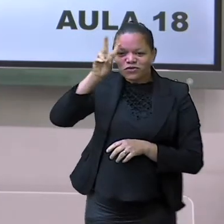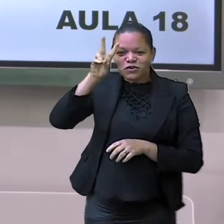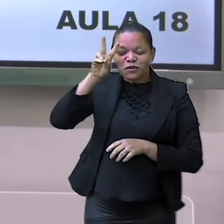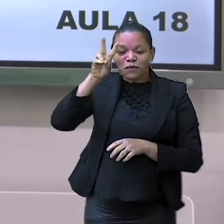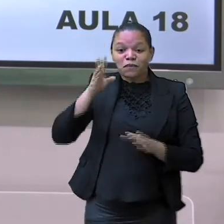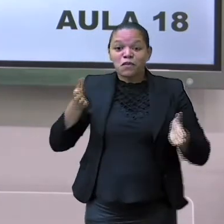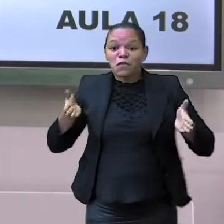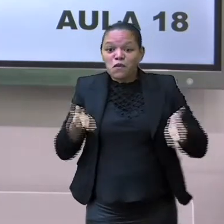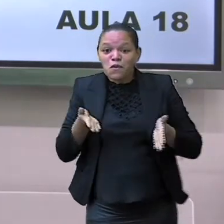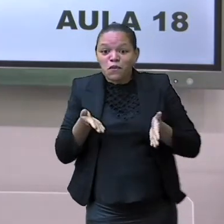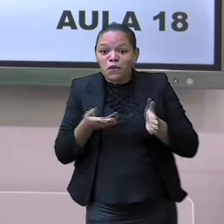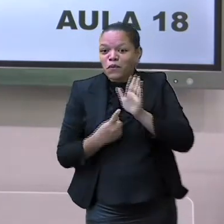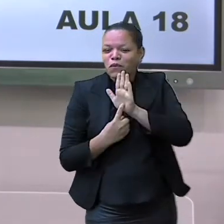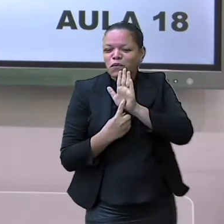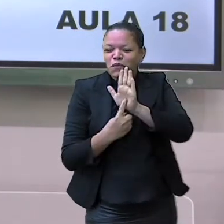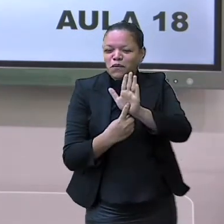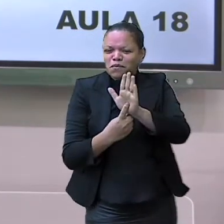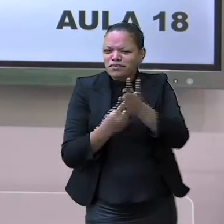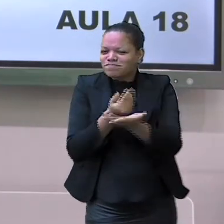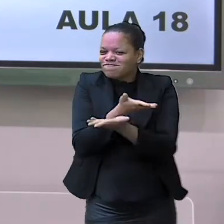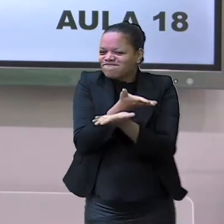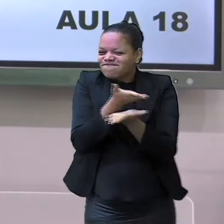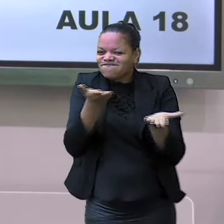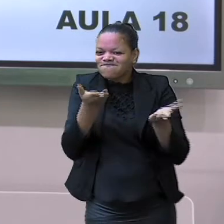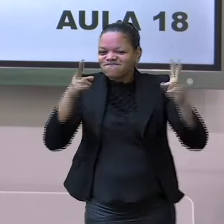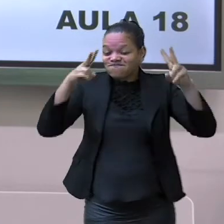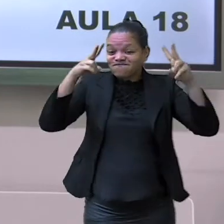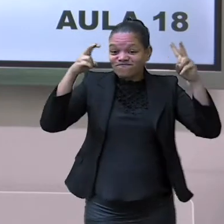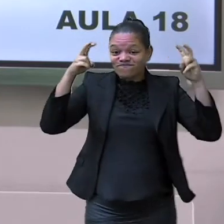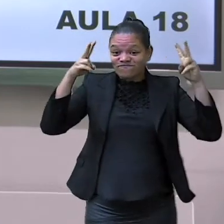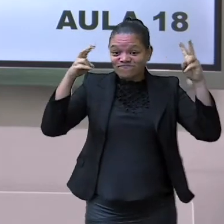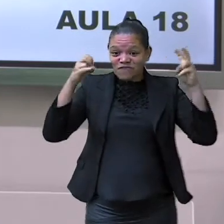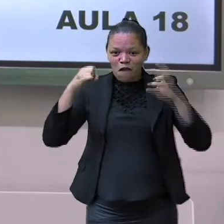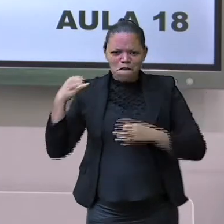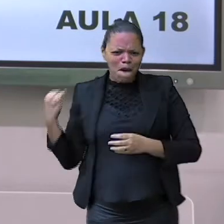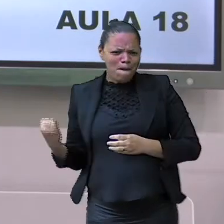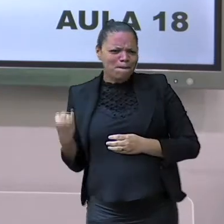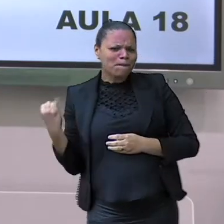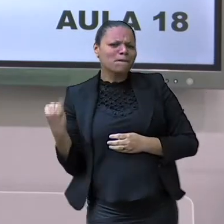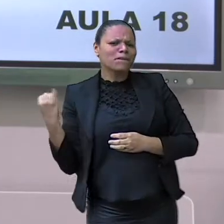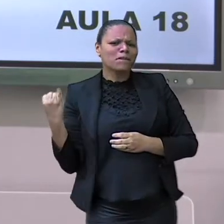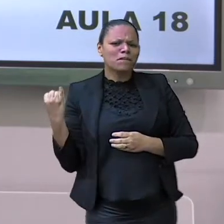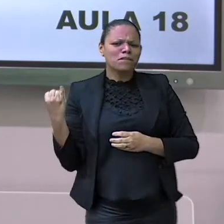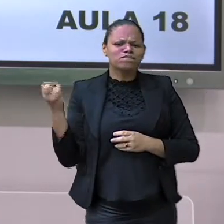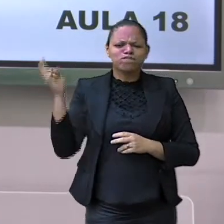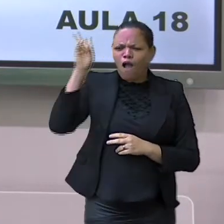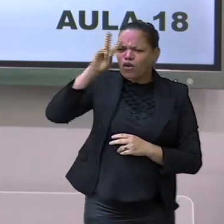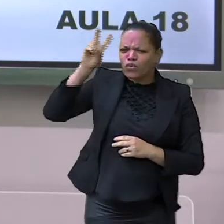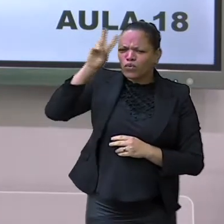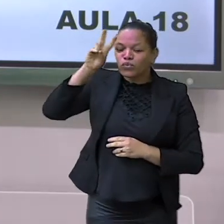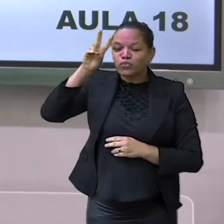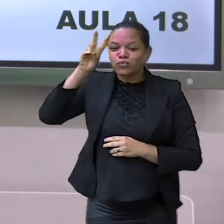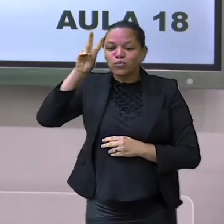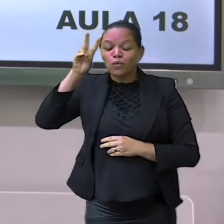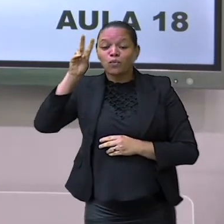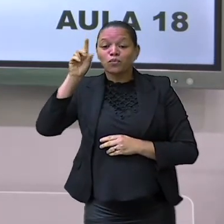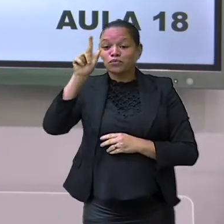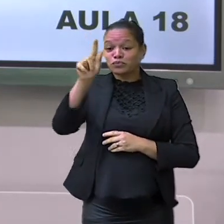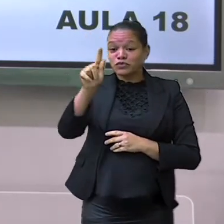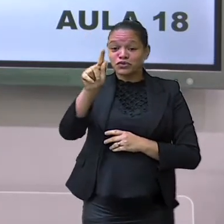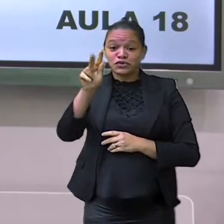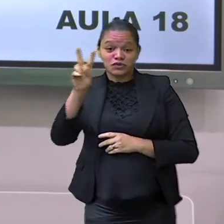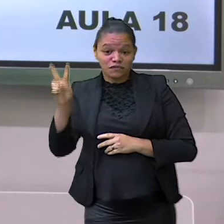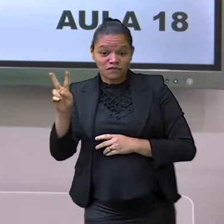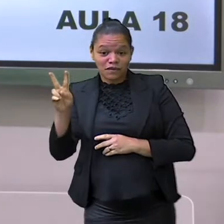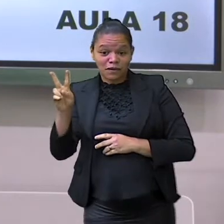E hoje, o nosso tema é sobre a história de Governador Valadares. O principal assunto